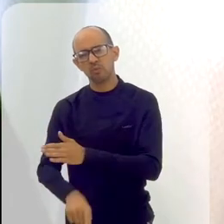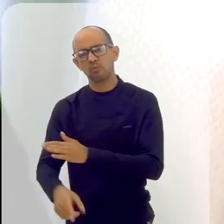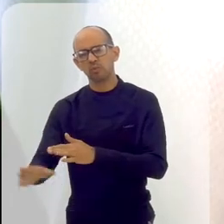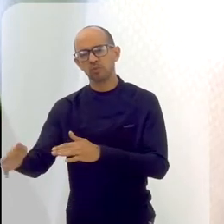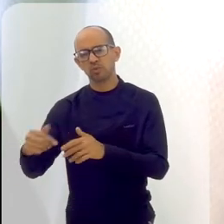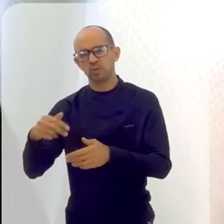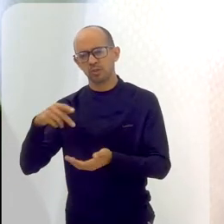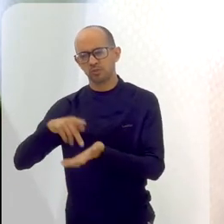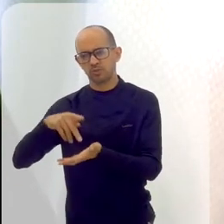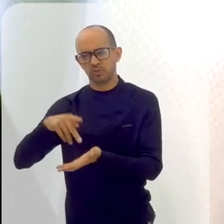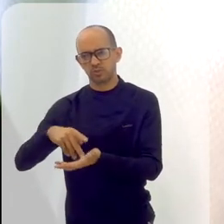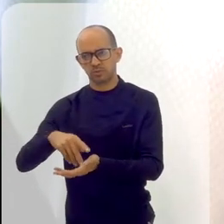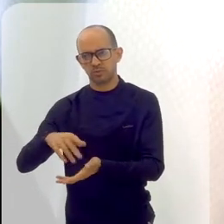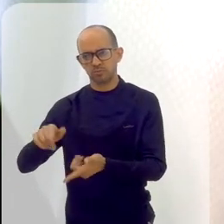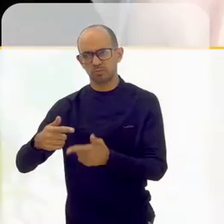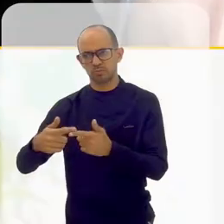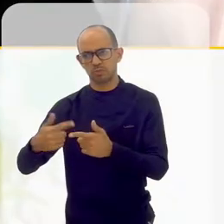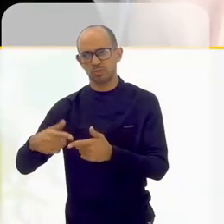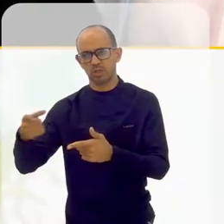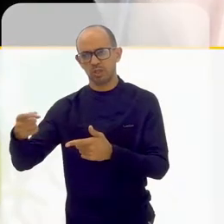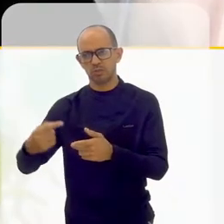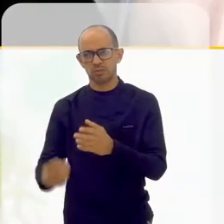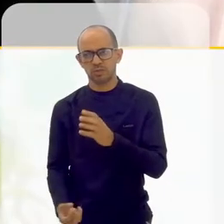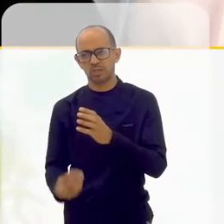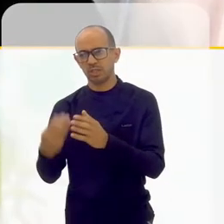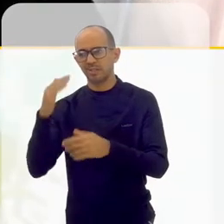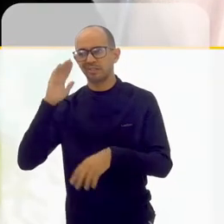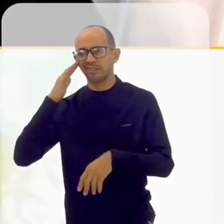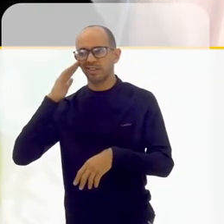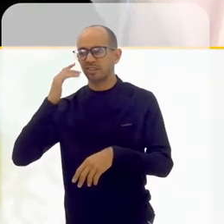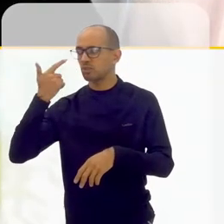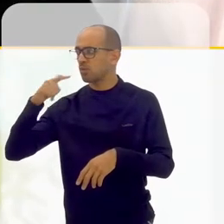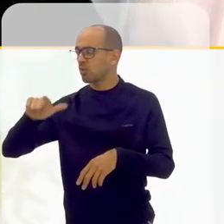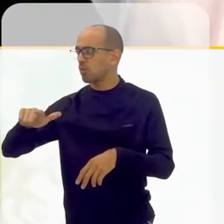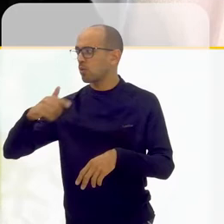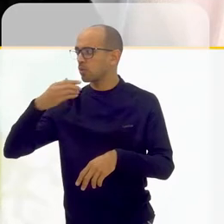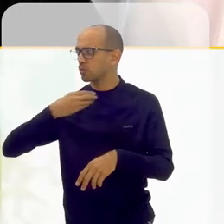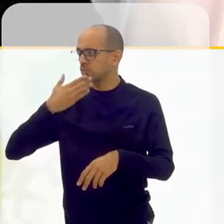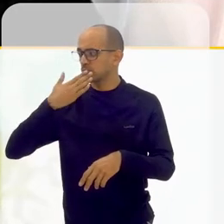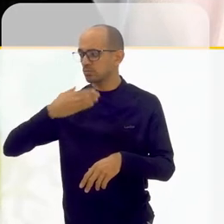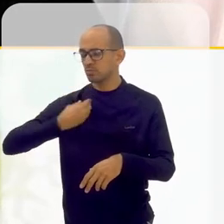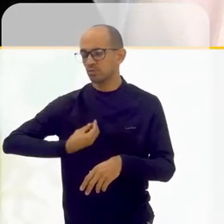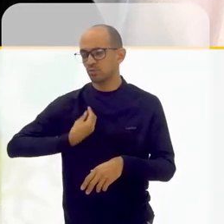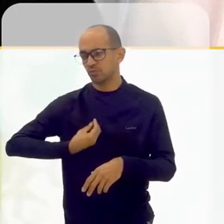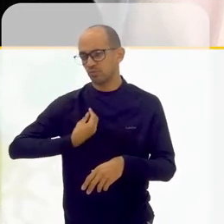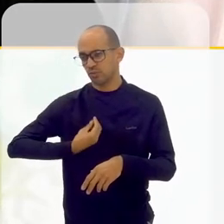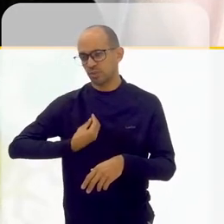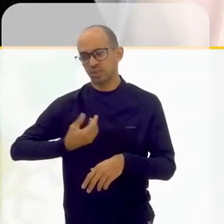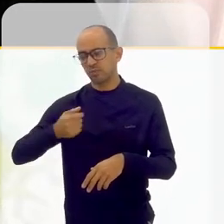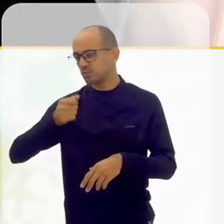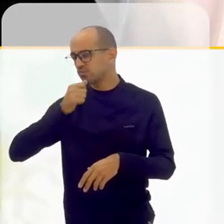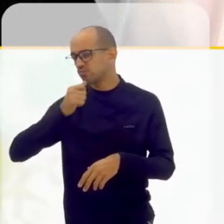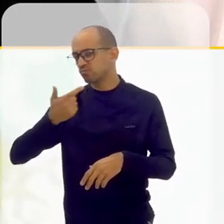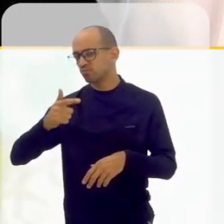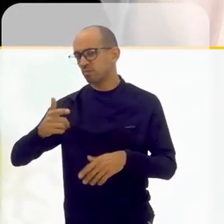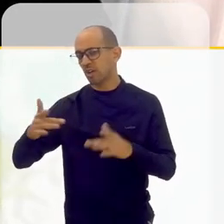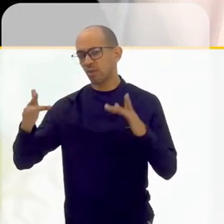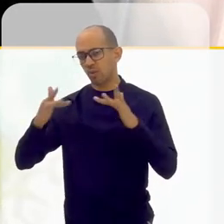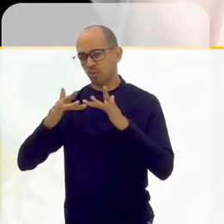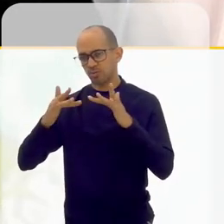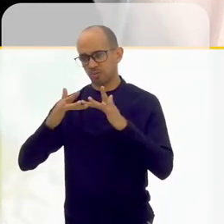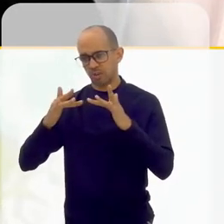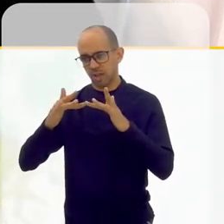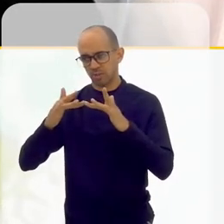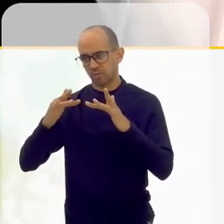abertas a fazê-lo na sua totalidade, porque você acaba entendendo essas outras realidades que talvez você não teria contato, se você não